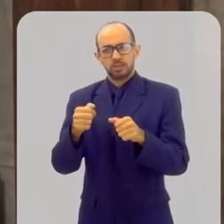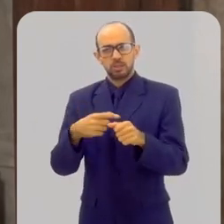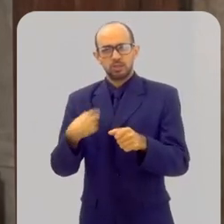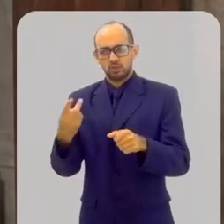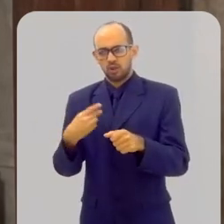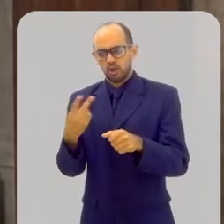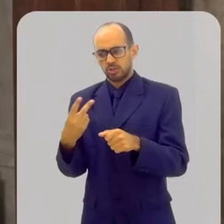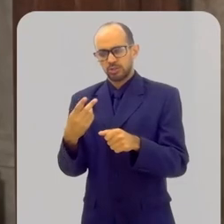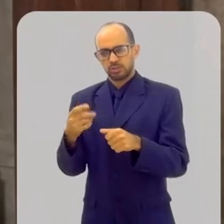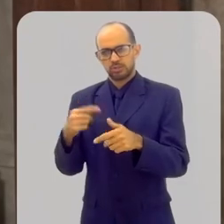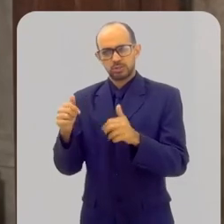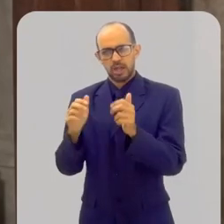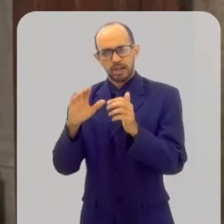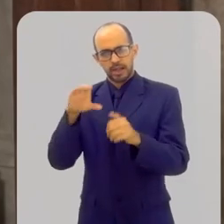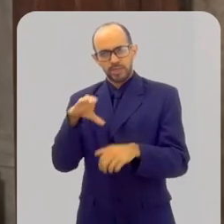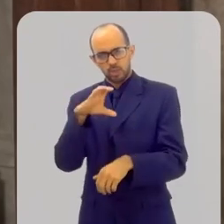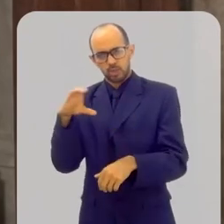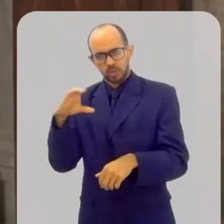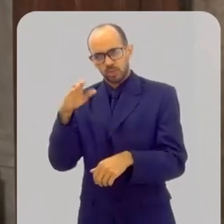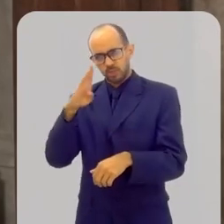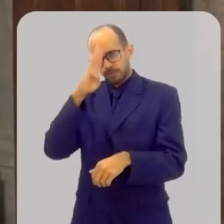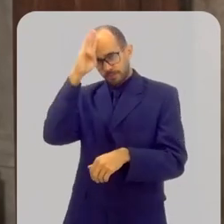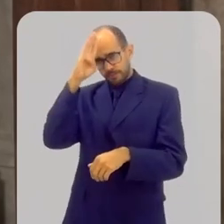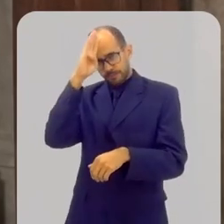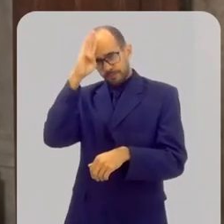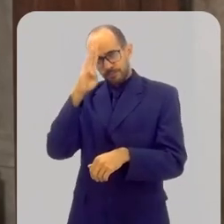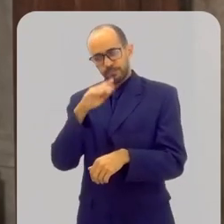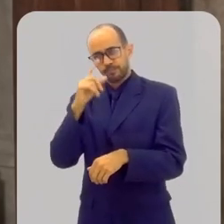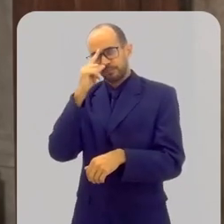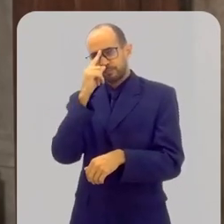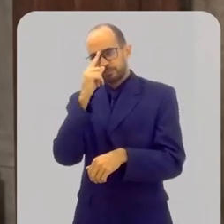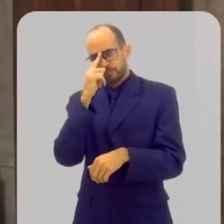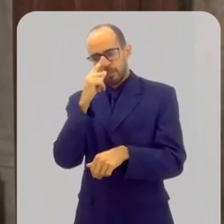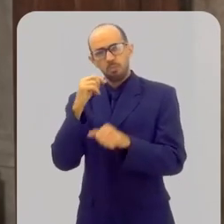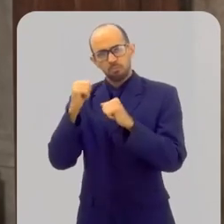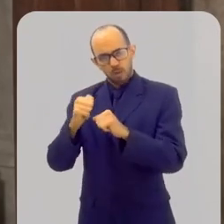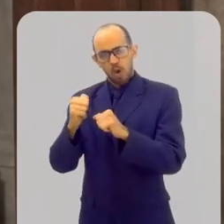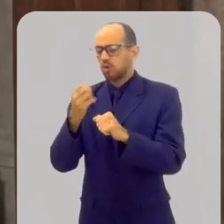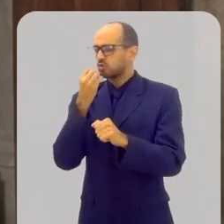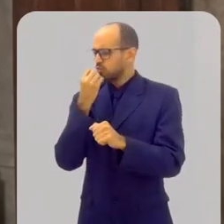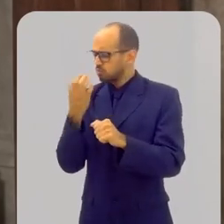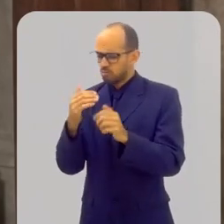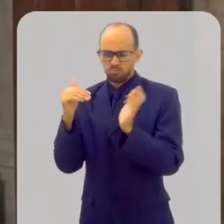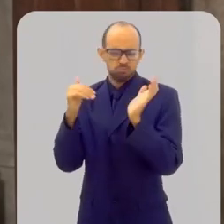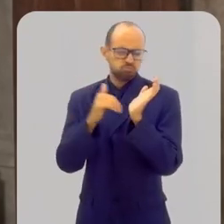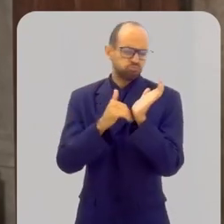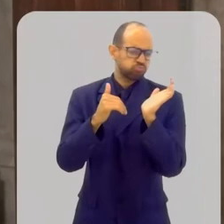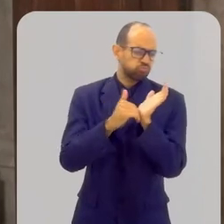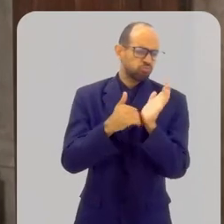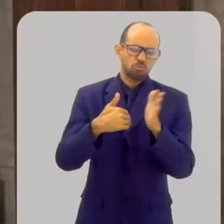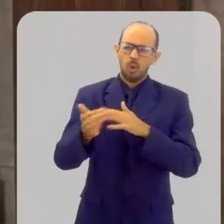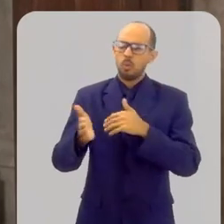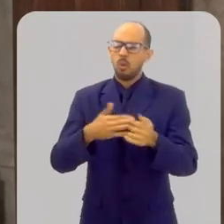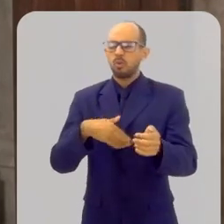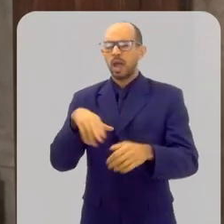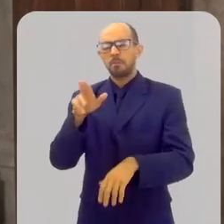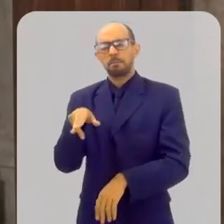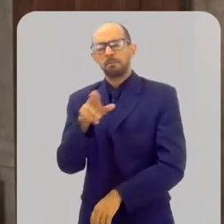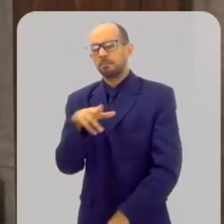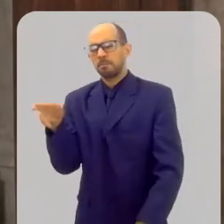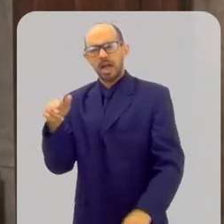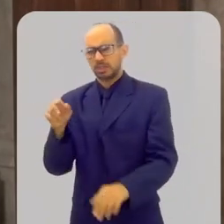com a igreja romana, qualquer fiel católico pode se confessar com o padre greco melquita. E vice-versa, qualquer fiel greco melquita